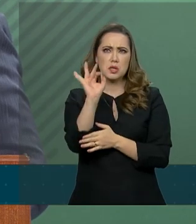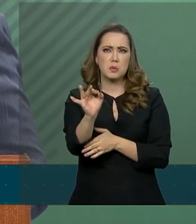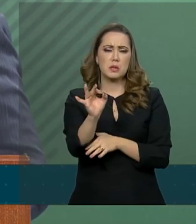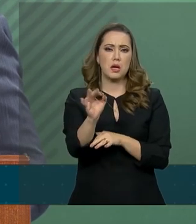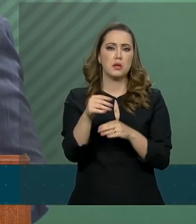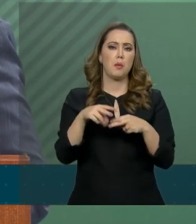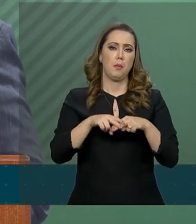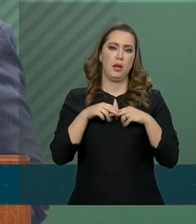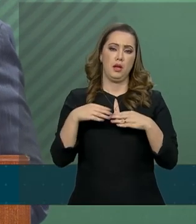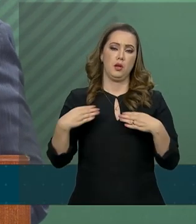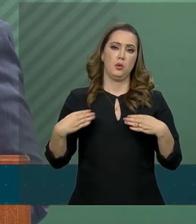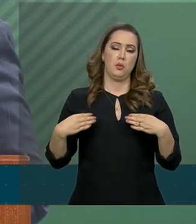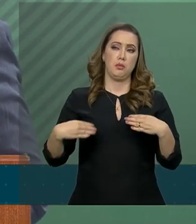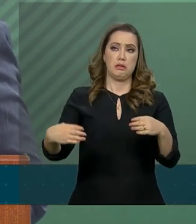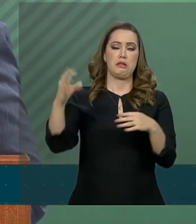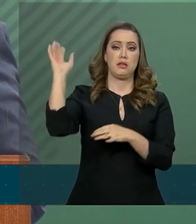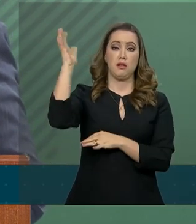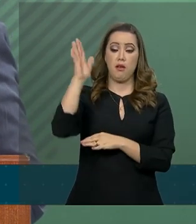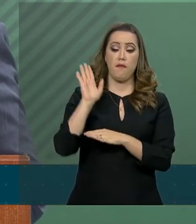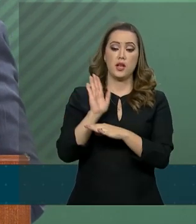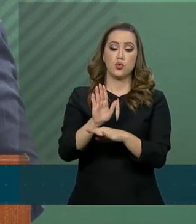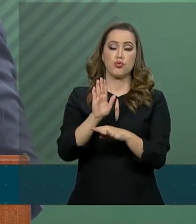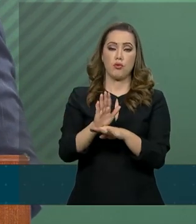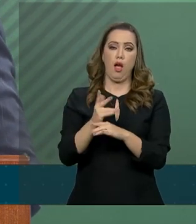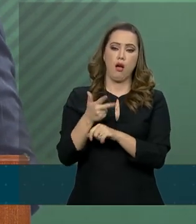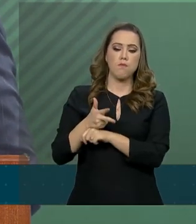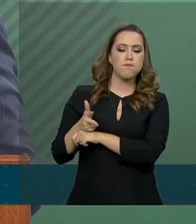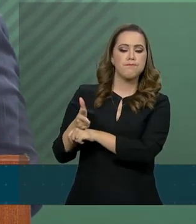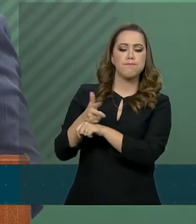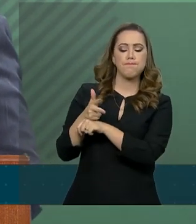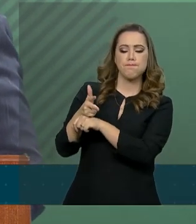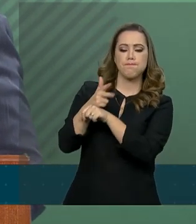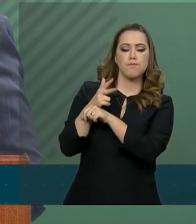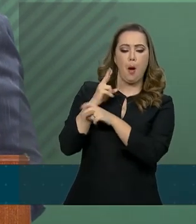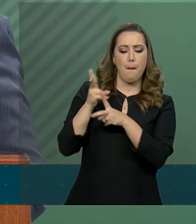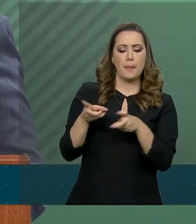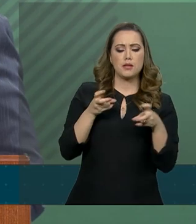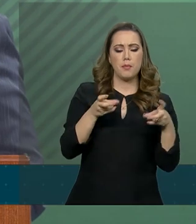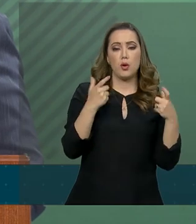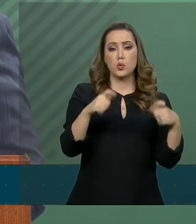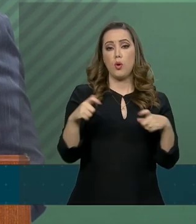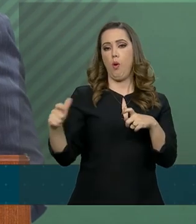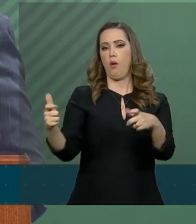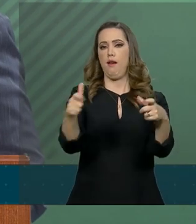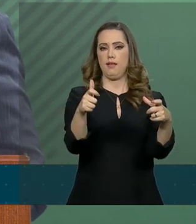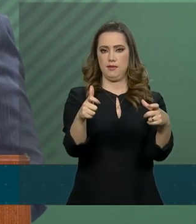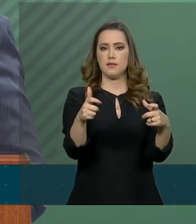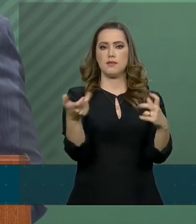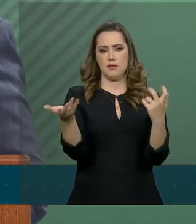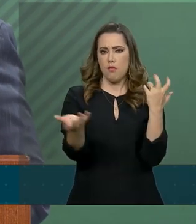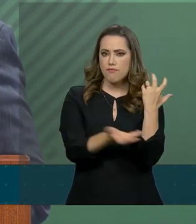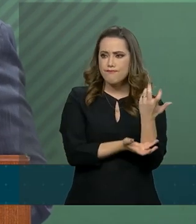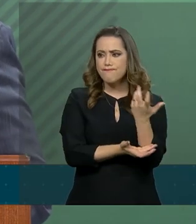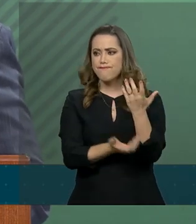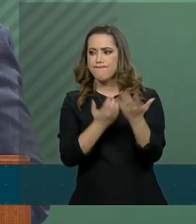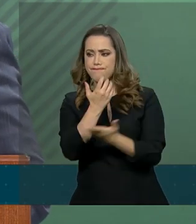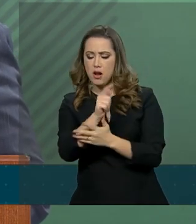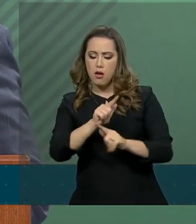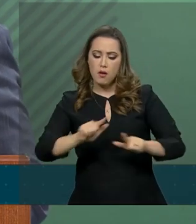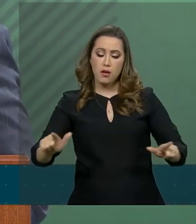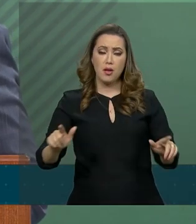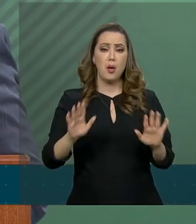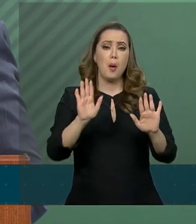do Meio Ambiente, vai auxiliar nesse processo, porque, como dito há pouco, nós temos, sim, uma